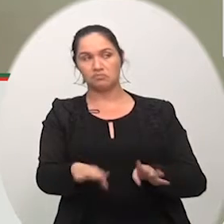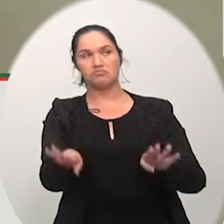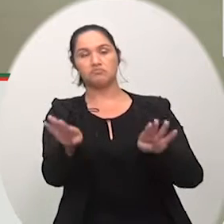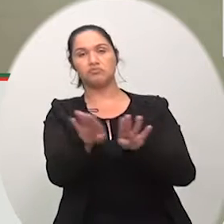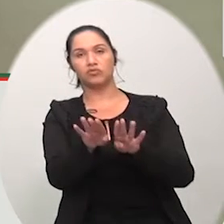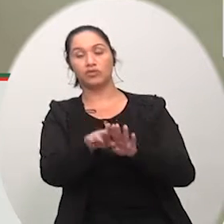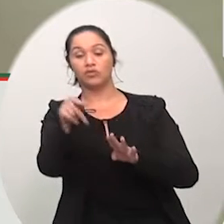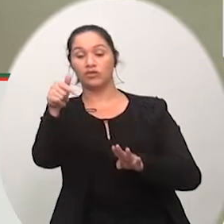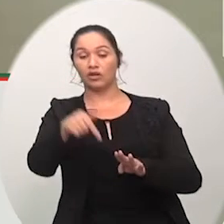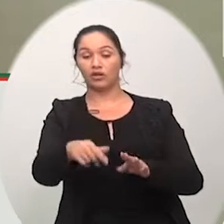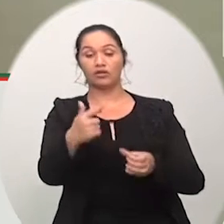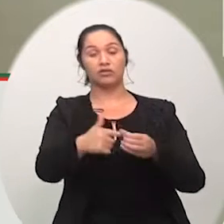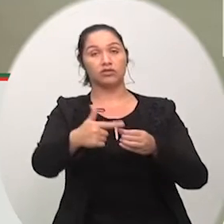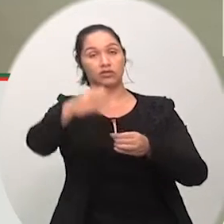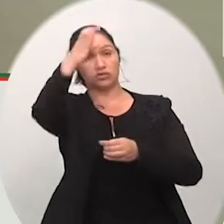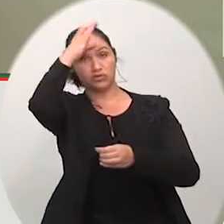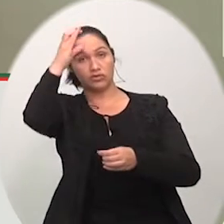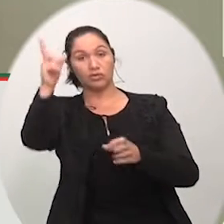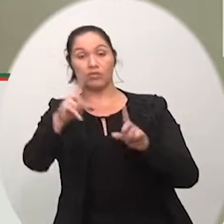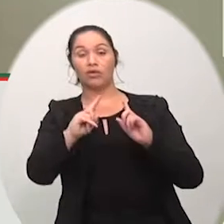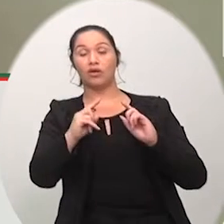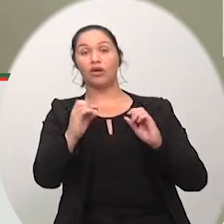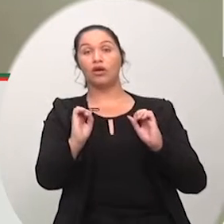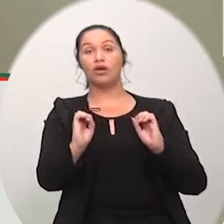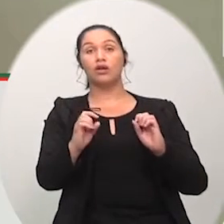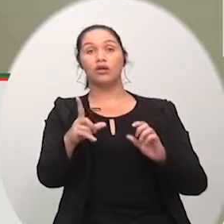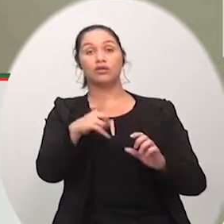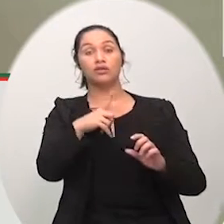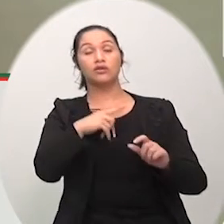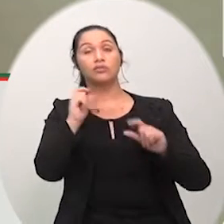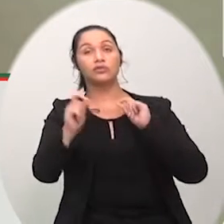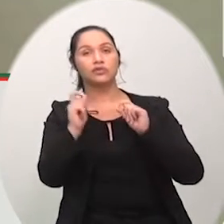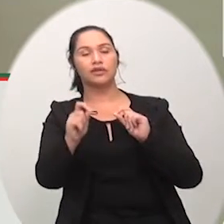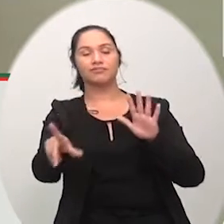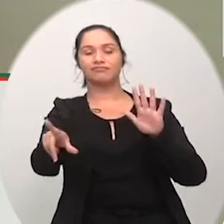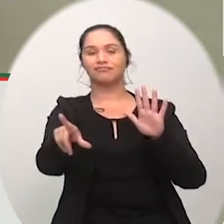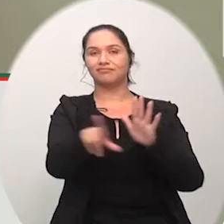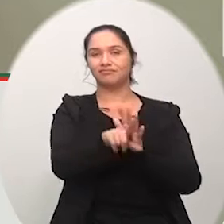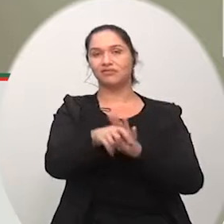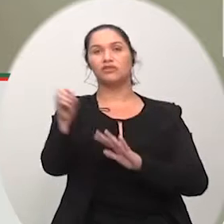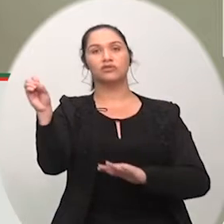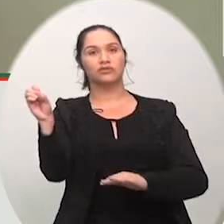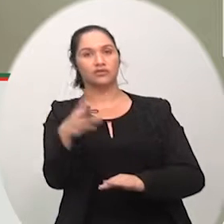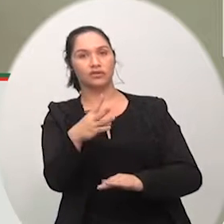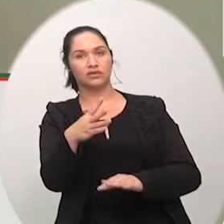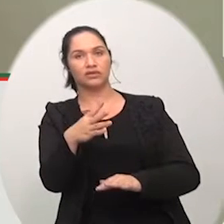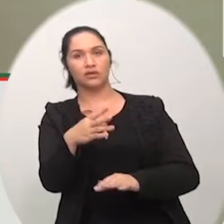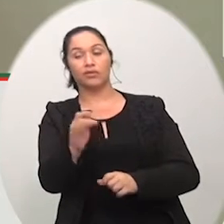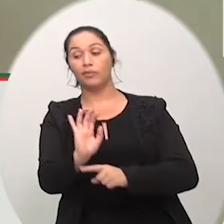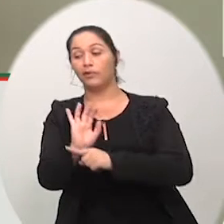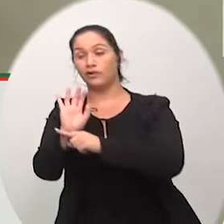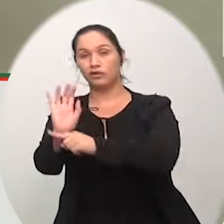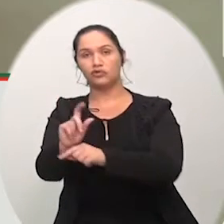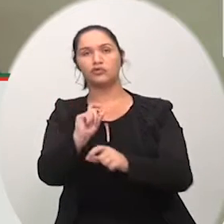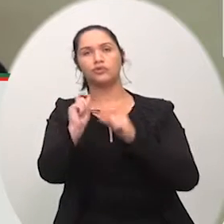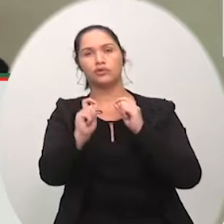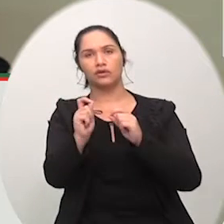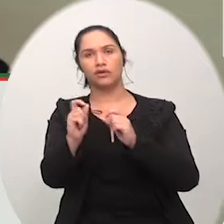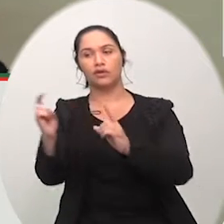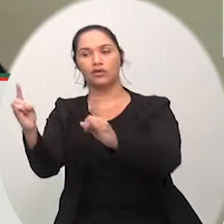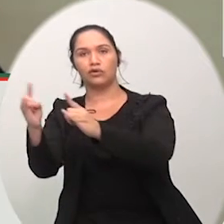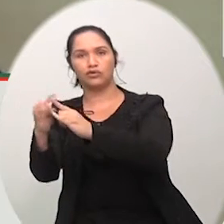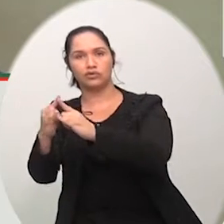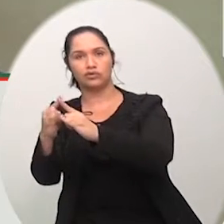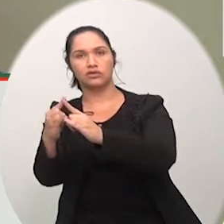de inovação que dê amparo legal a todas as empresas entidades instituições pessoas que trabalham nessa